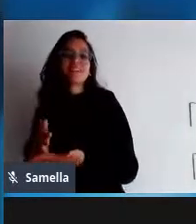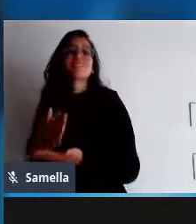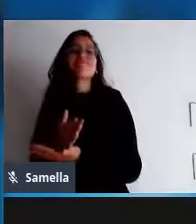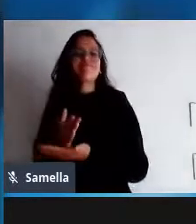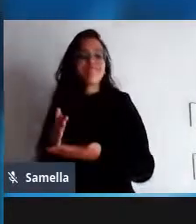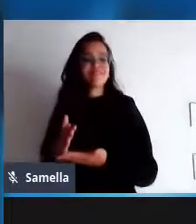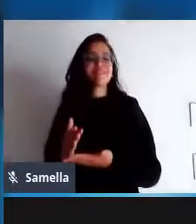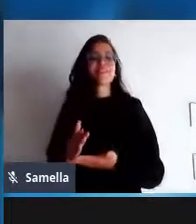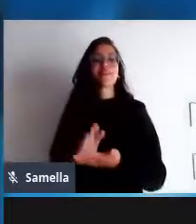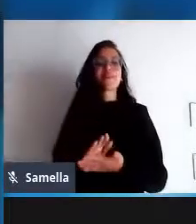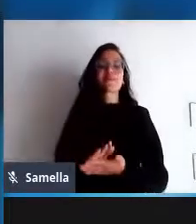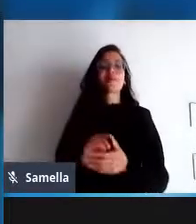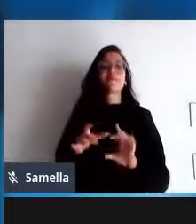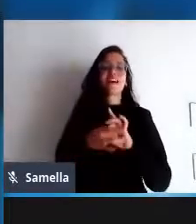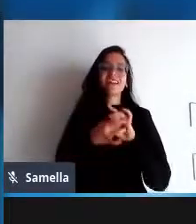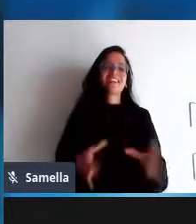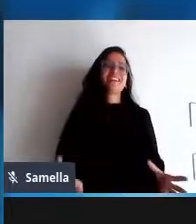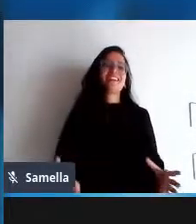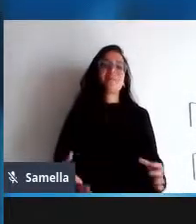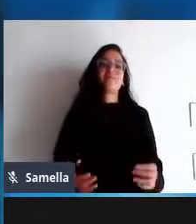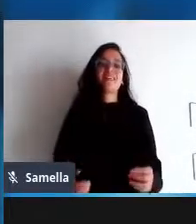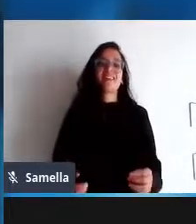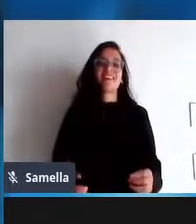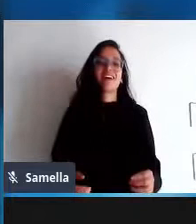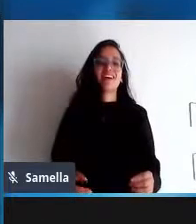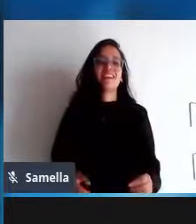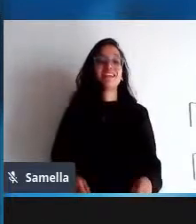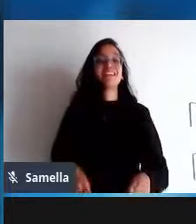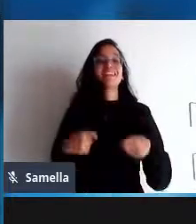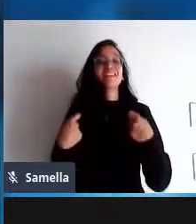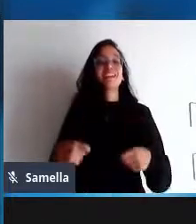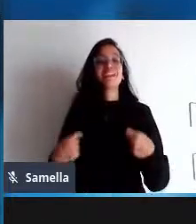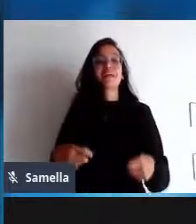tem aquelas liberdades todas mas ainda é preciso ver as necessidades